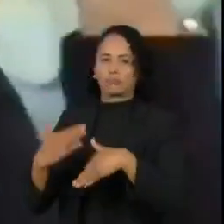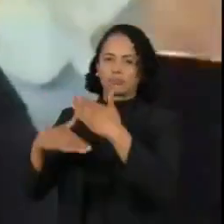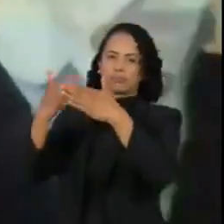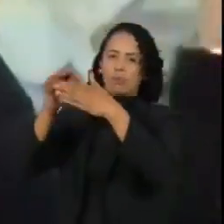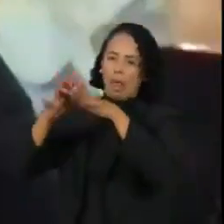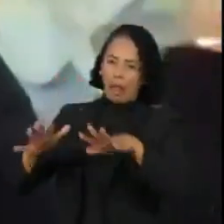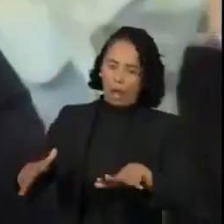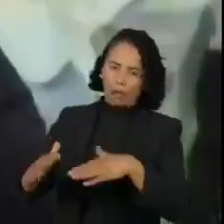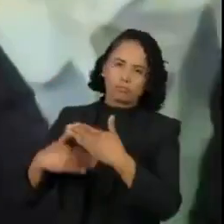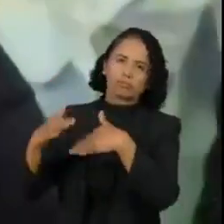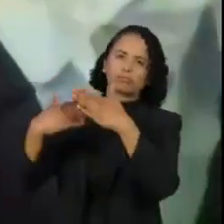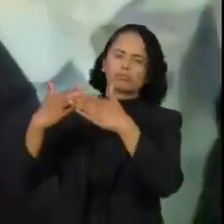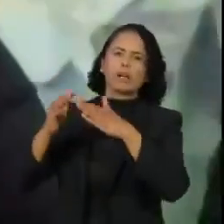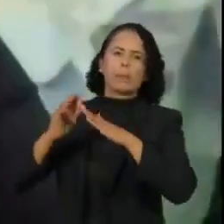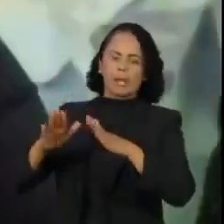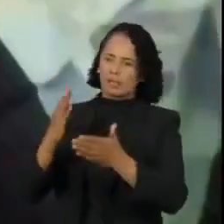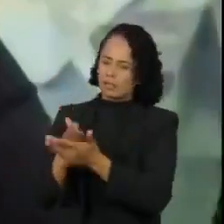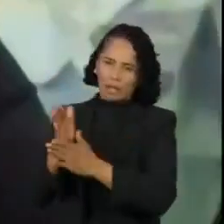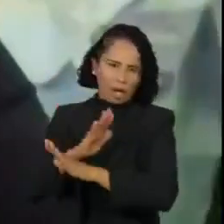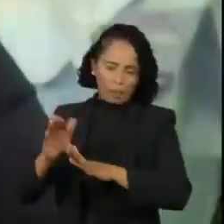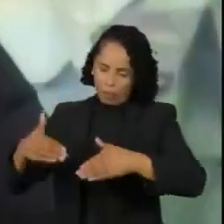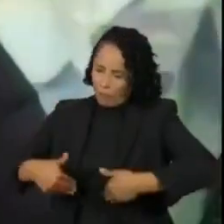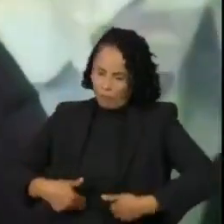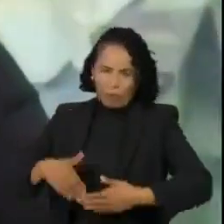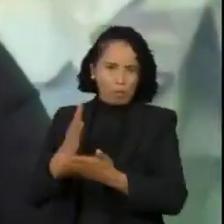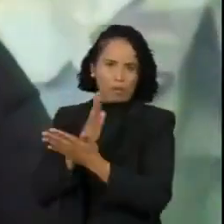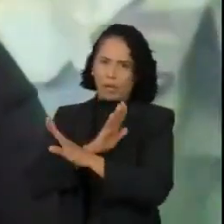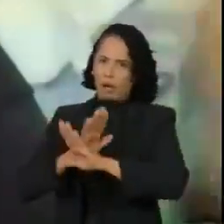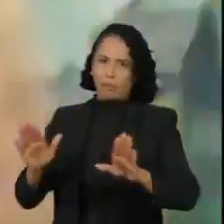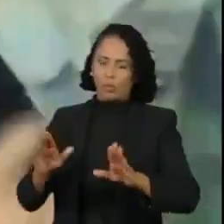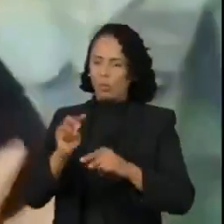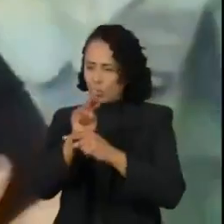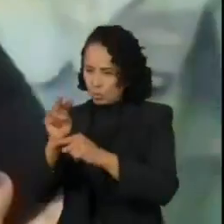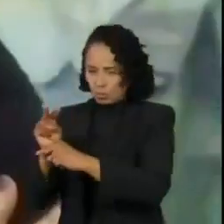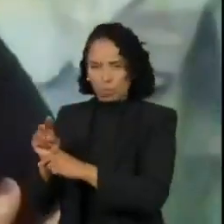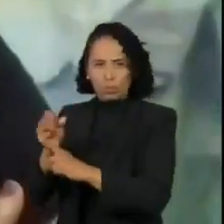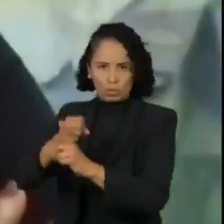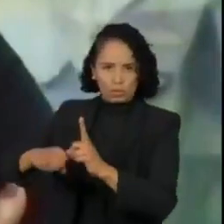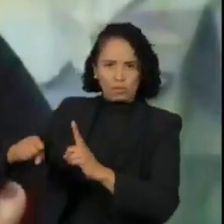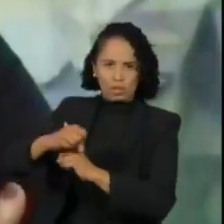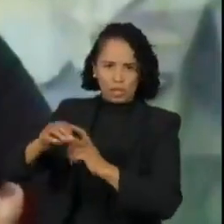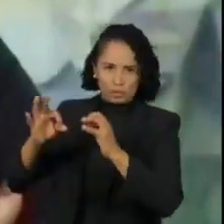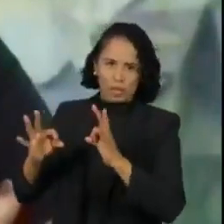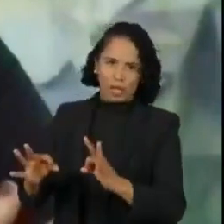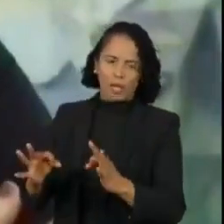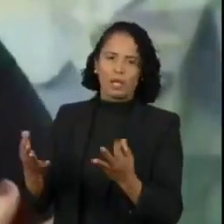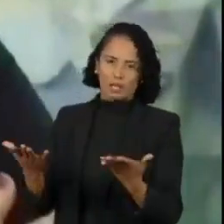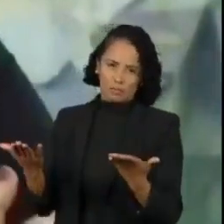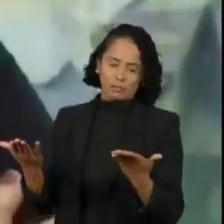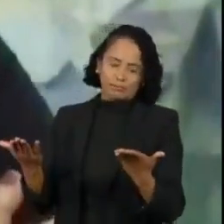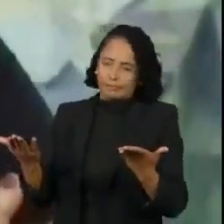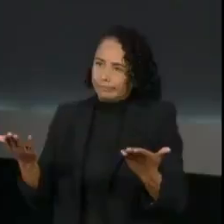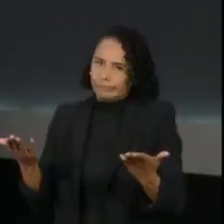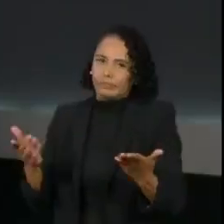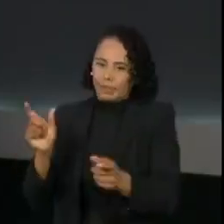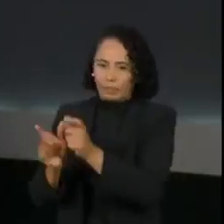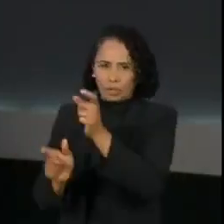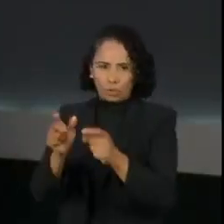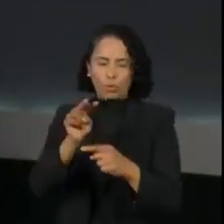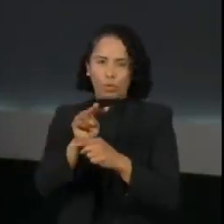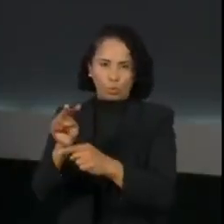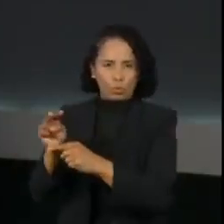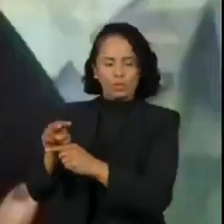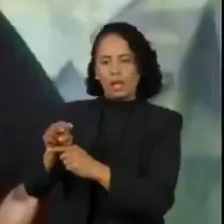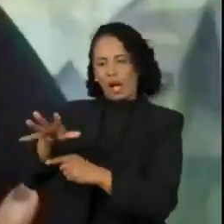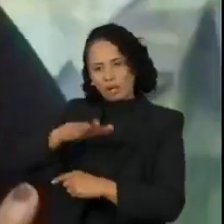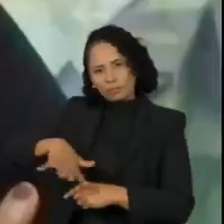Então, vamos acabar com esse contrassenso. Vamos cuidar melhor da nossa sociedade, enfim, das pessoas, do meio